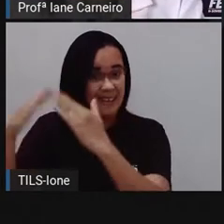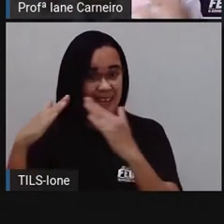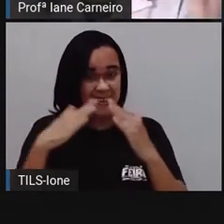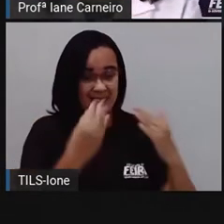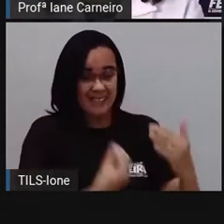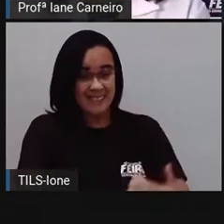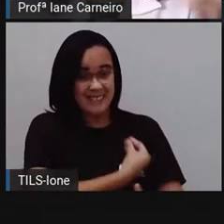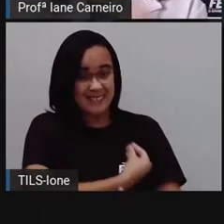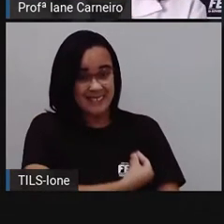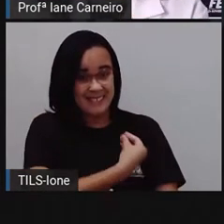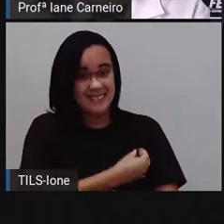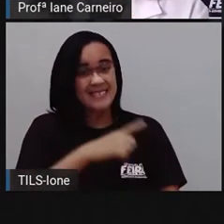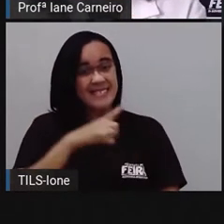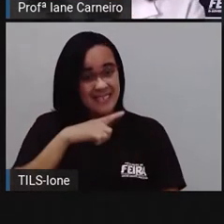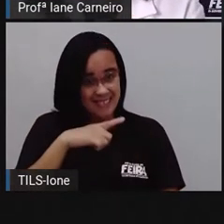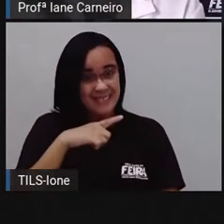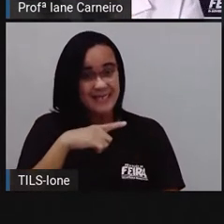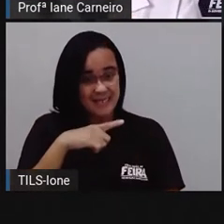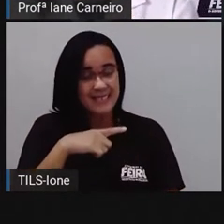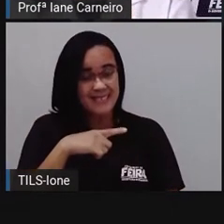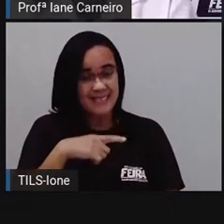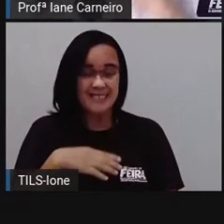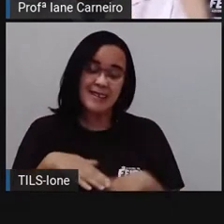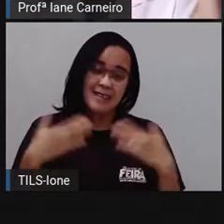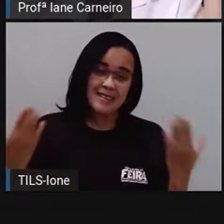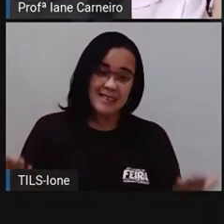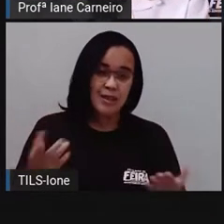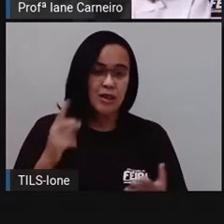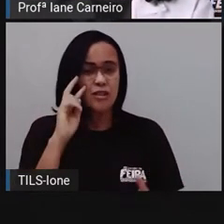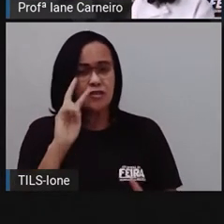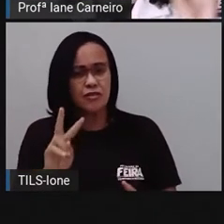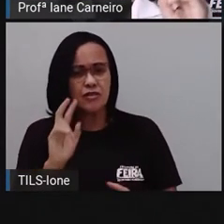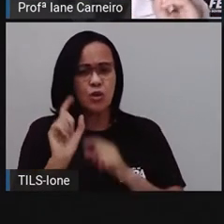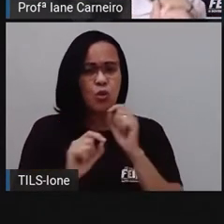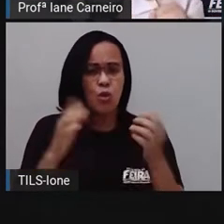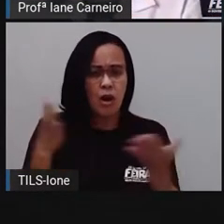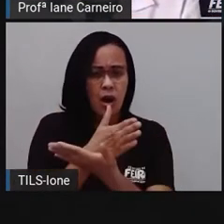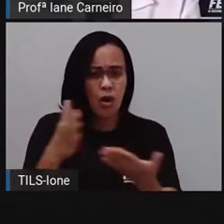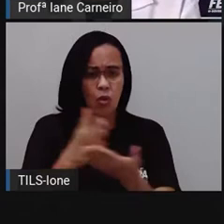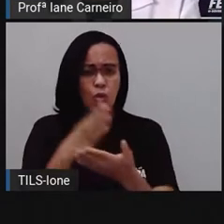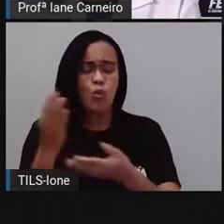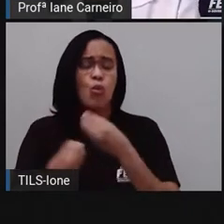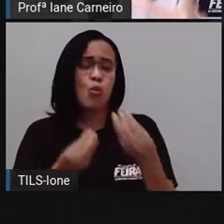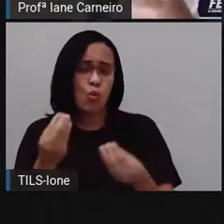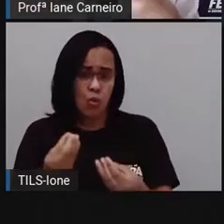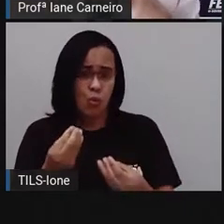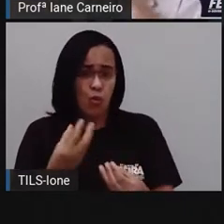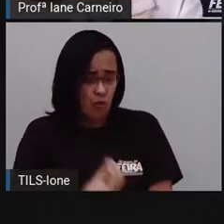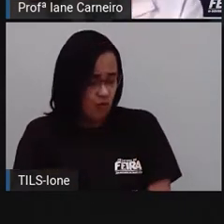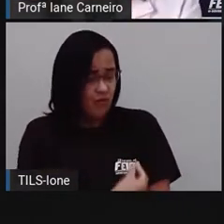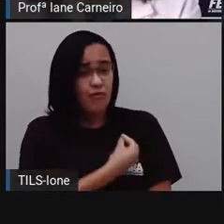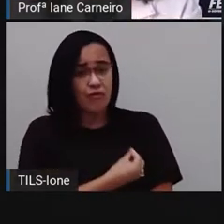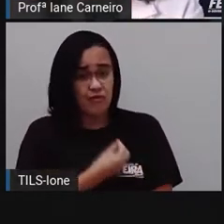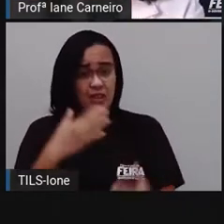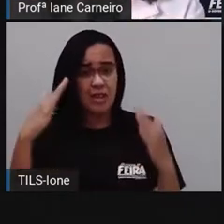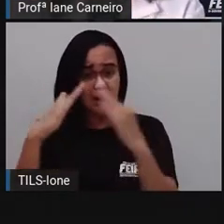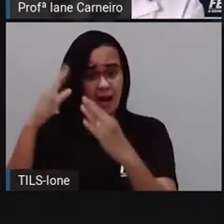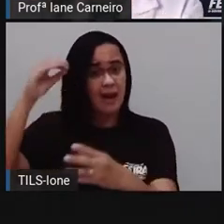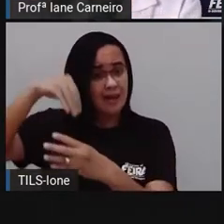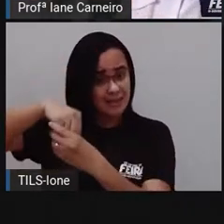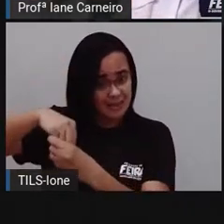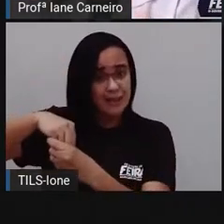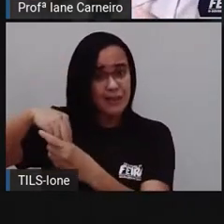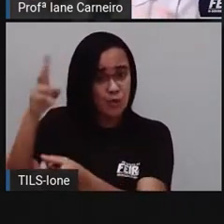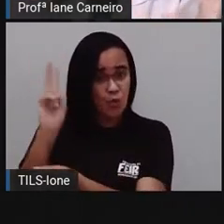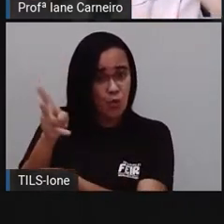em que os animais vivem, né? Então, a gente viu alguns que vivem dentro da própria casinha deles,